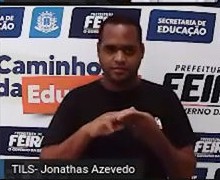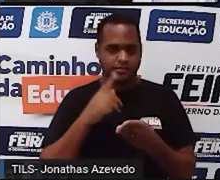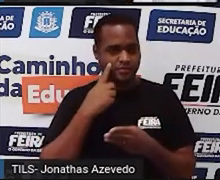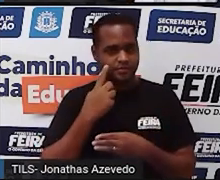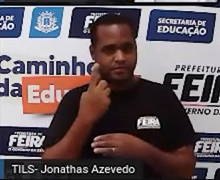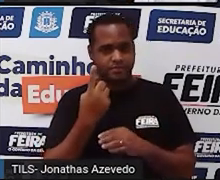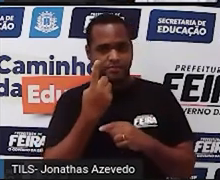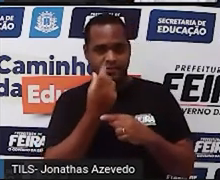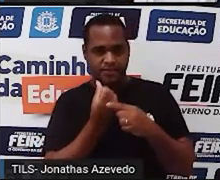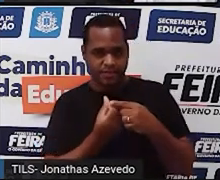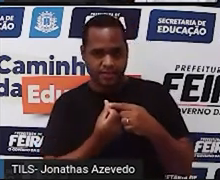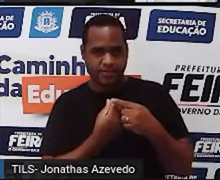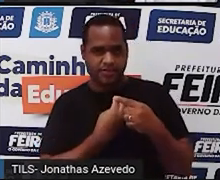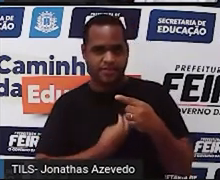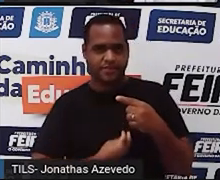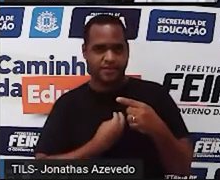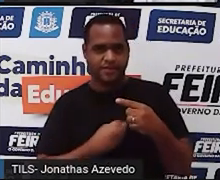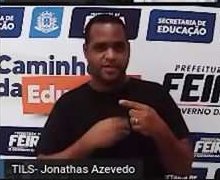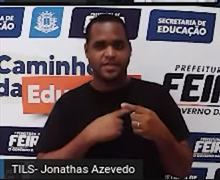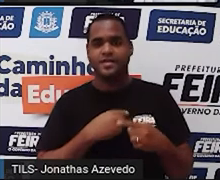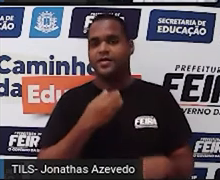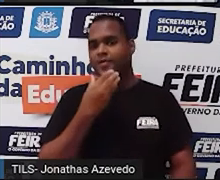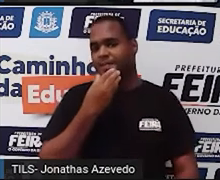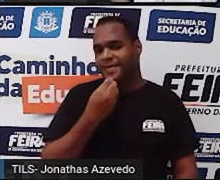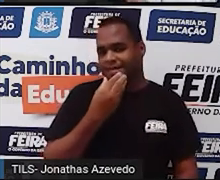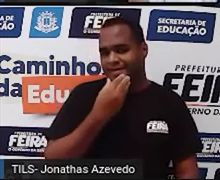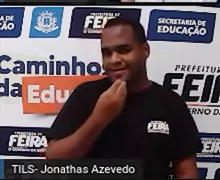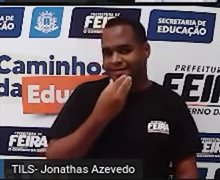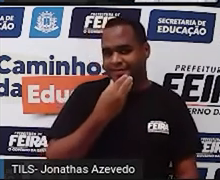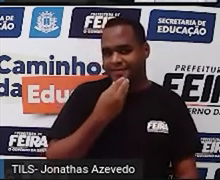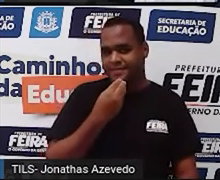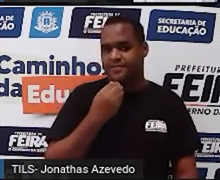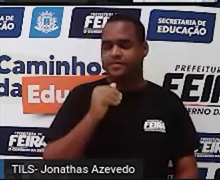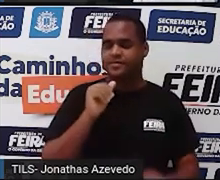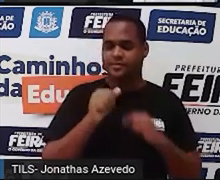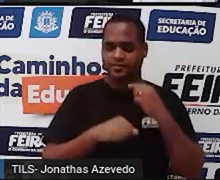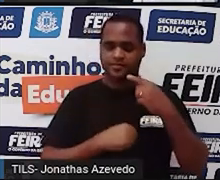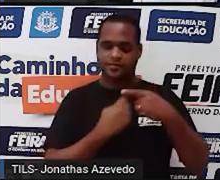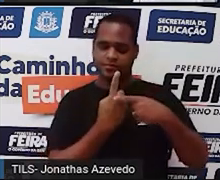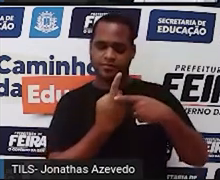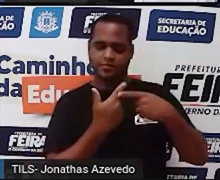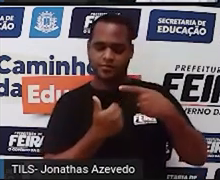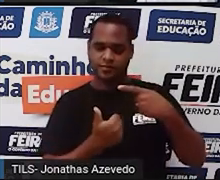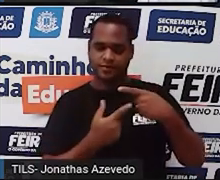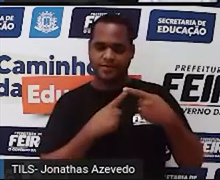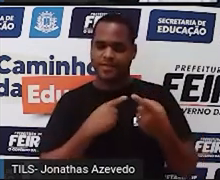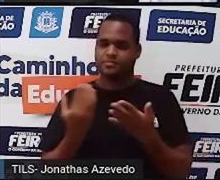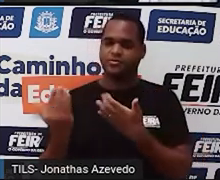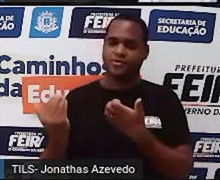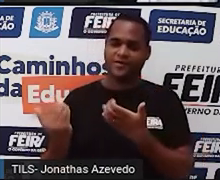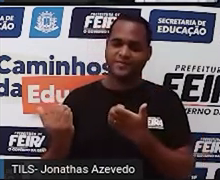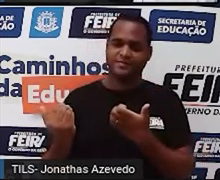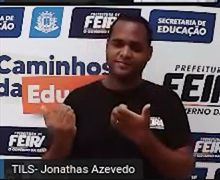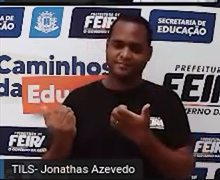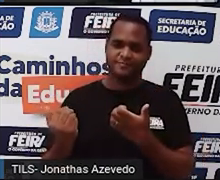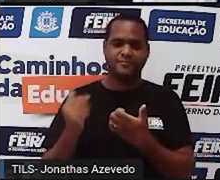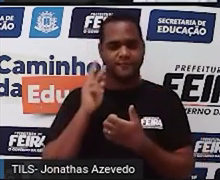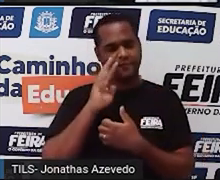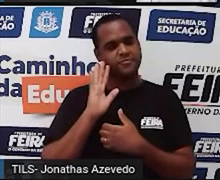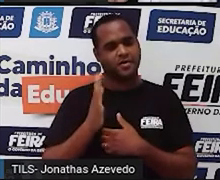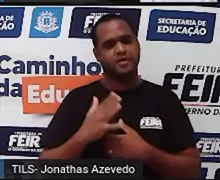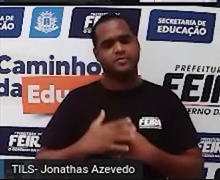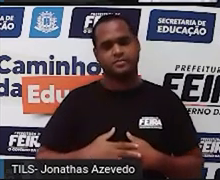sexto da sua vida como menino, ó, um dozeavo da sua vida passou como rapaz, a gente já leu isso.